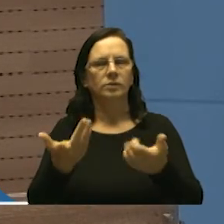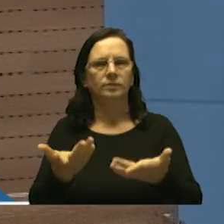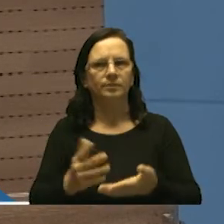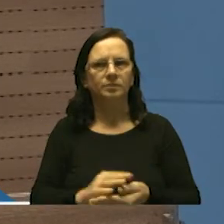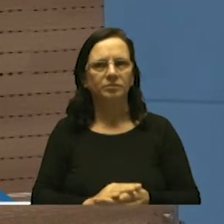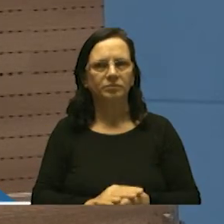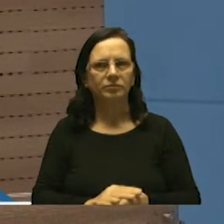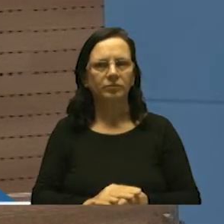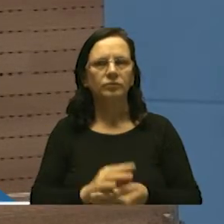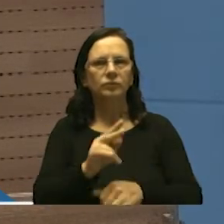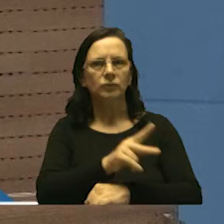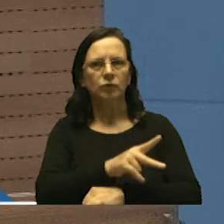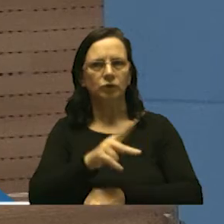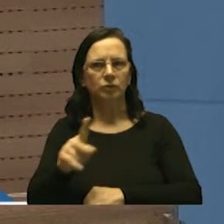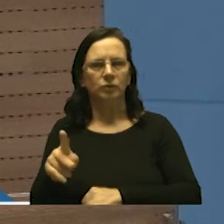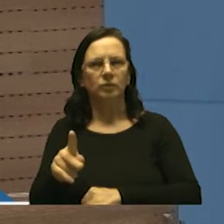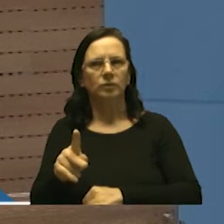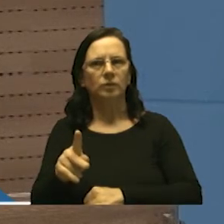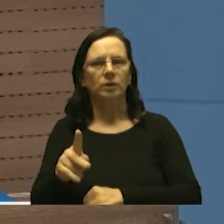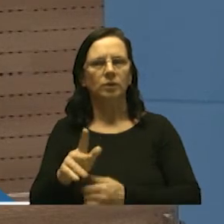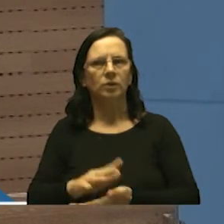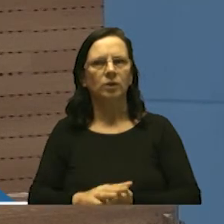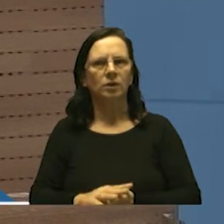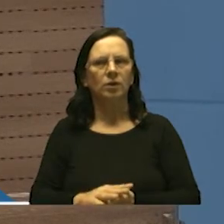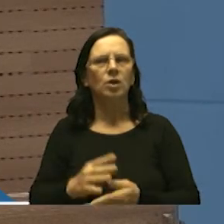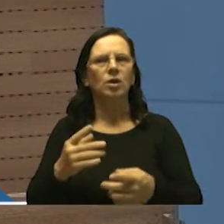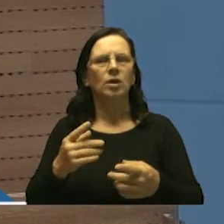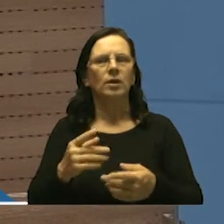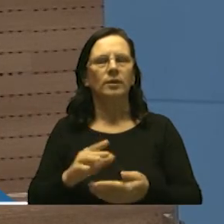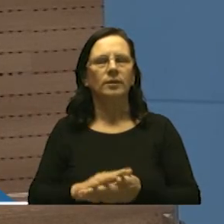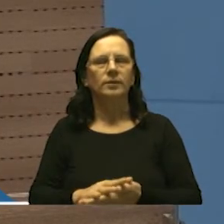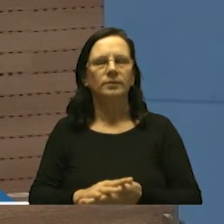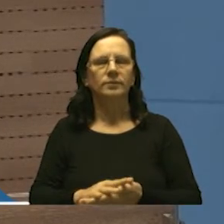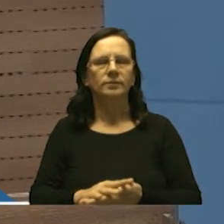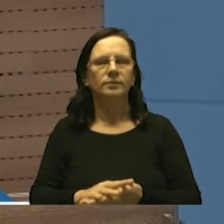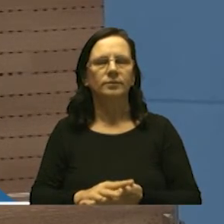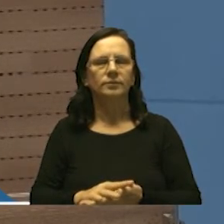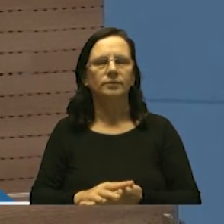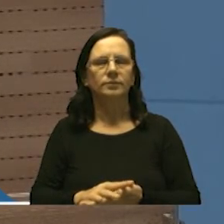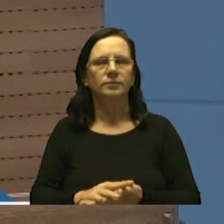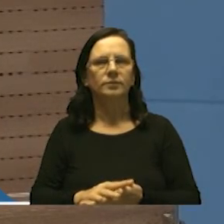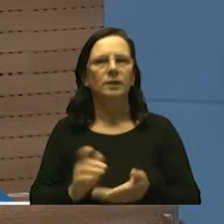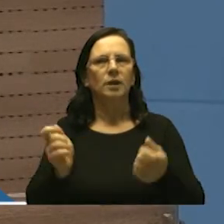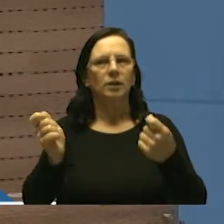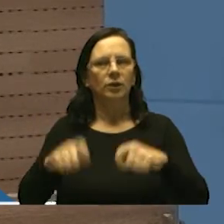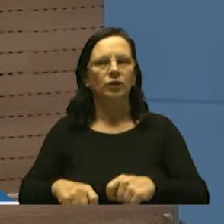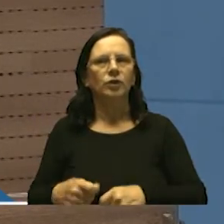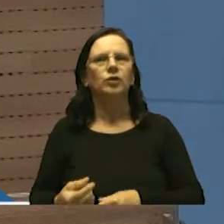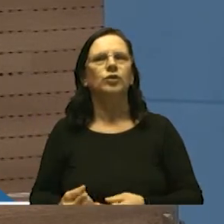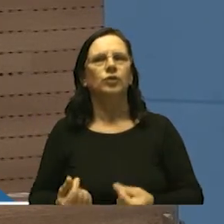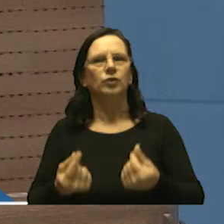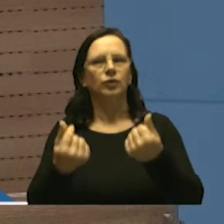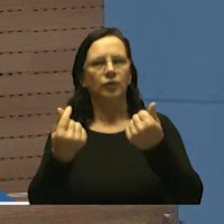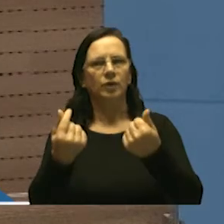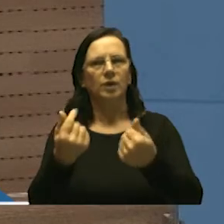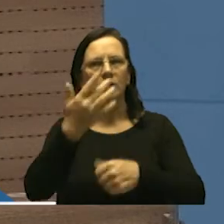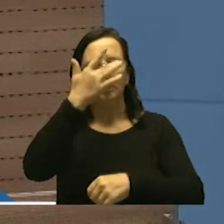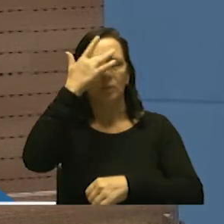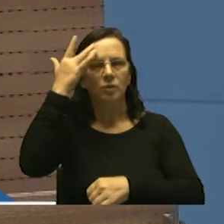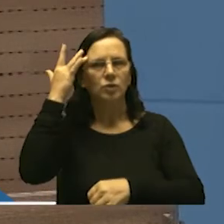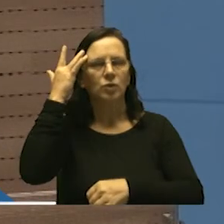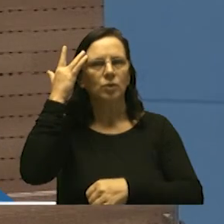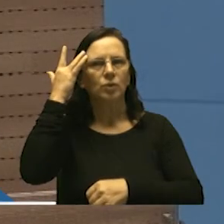lá no seu gabinete porque são pais e mães honrados pais e mães que sacrificaram